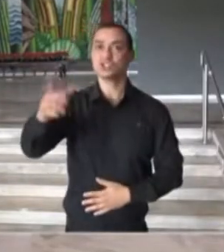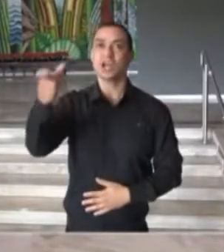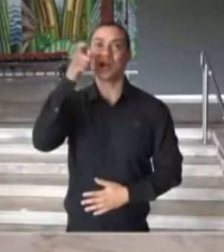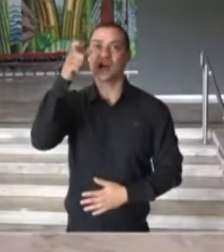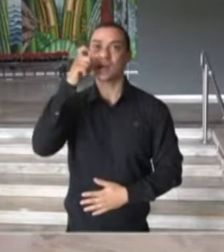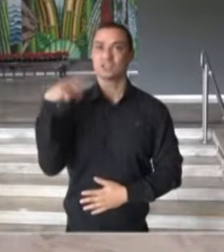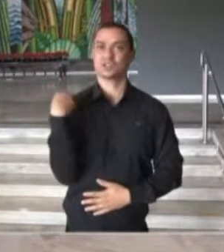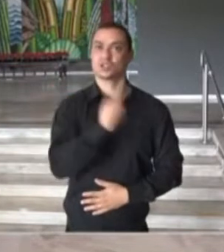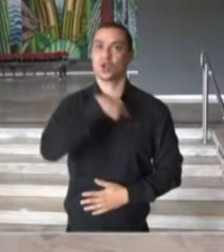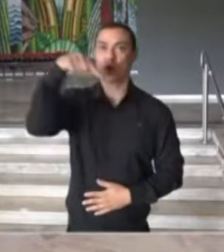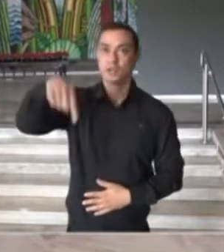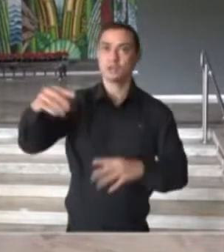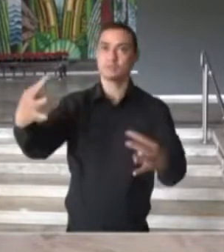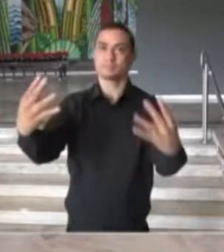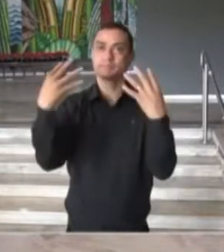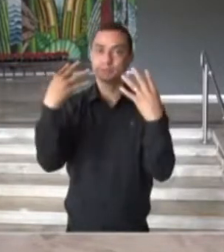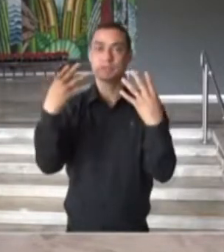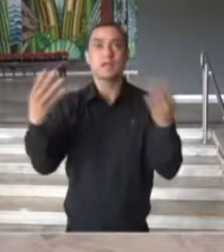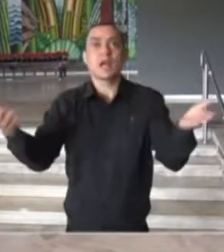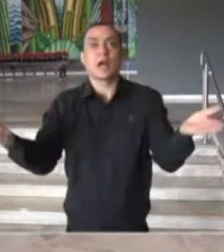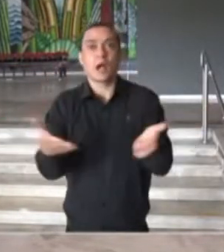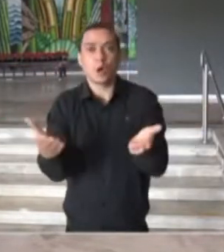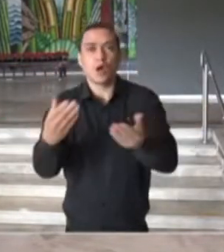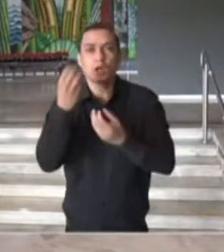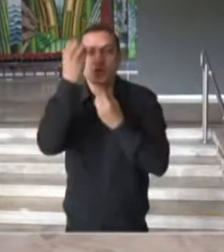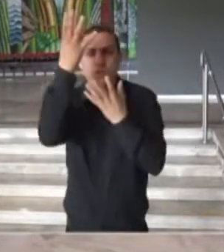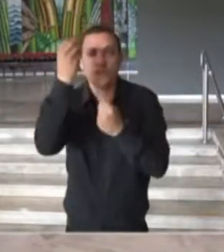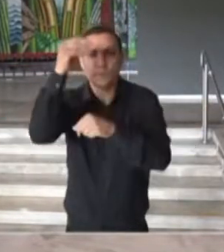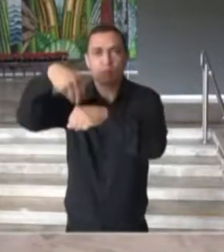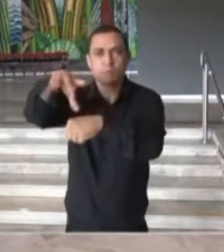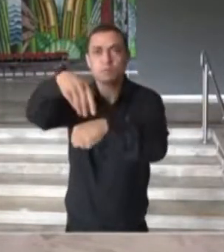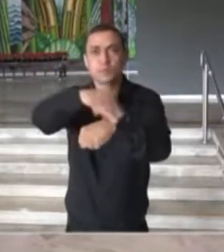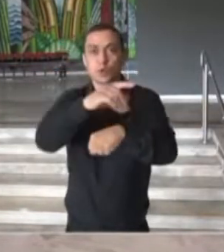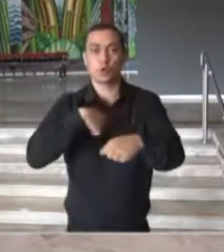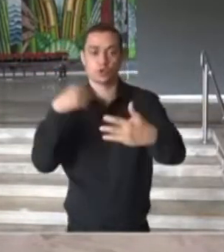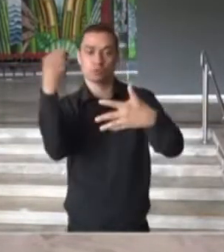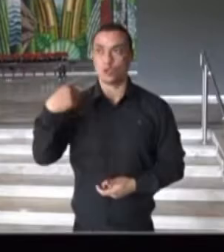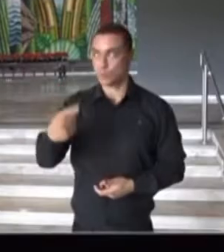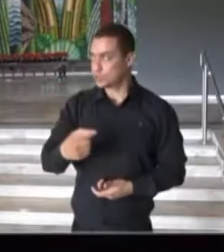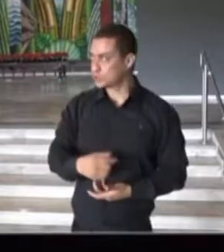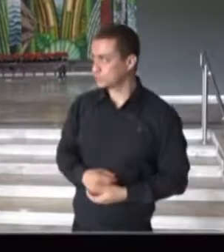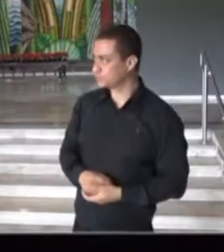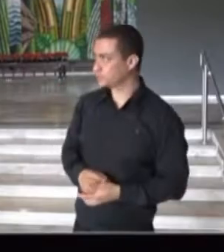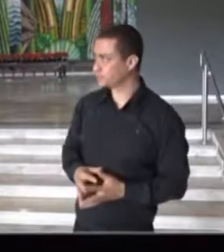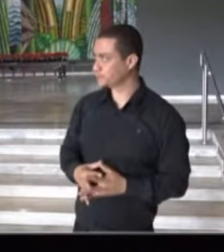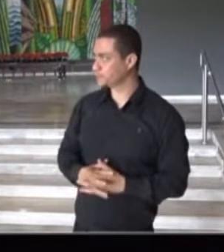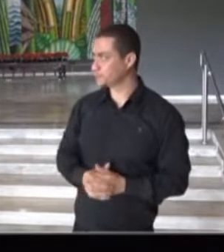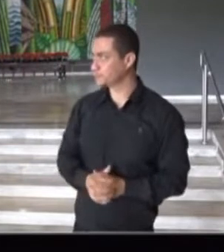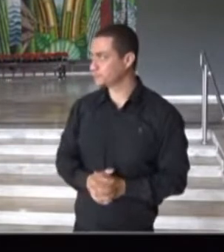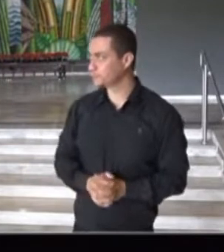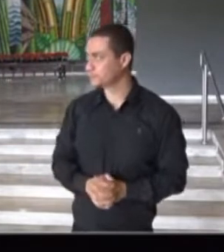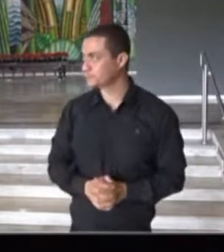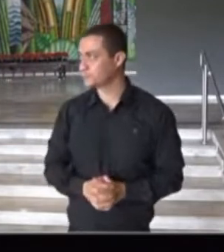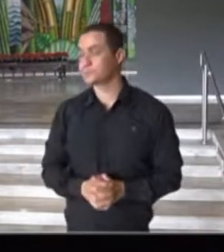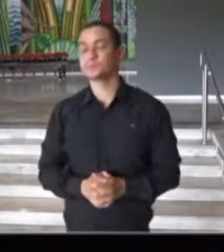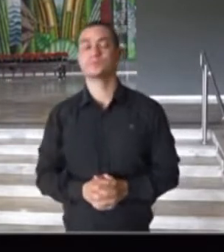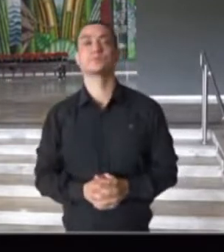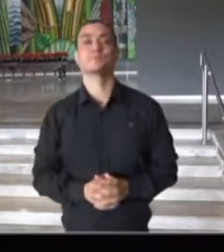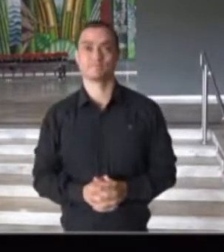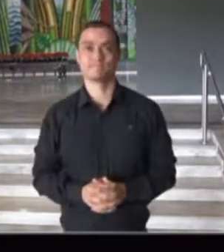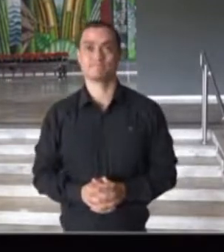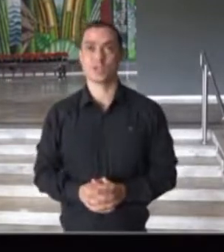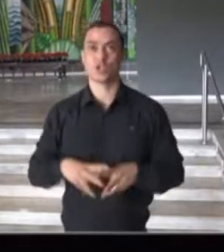-19, principalmente em shows e eventos no Estado de São Paulo. Em relação a